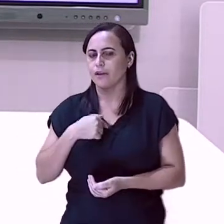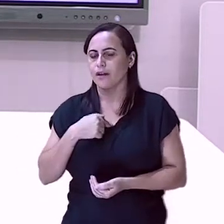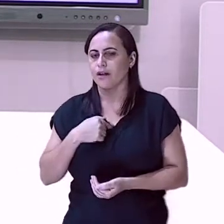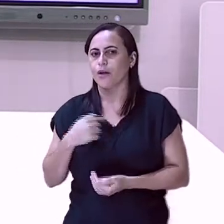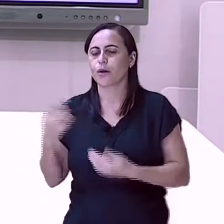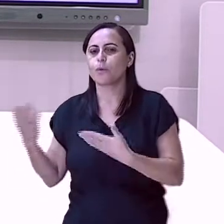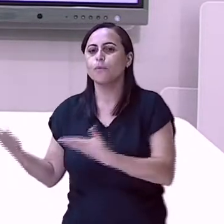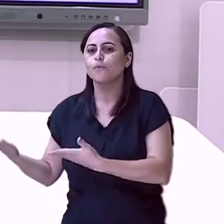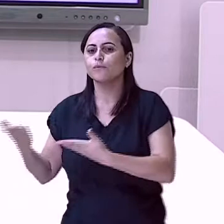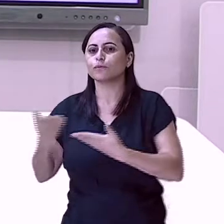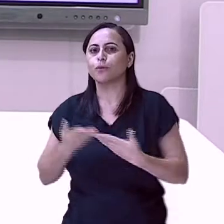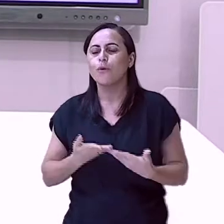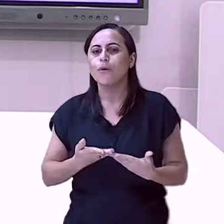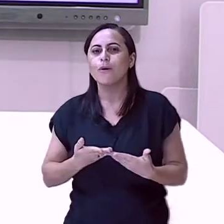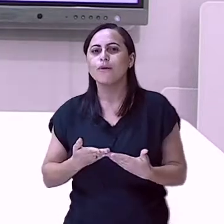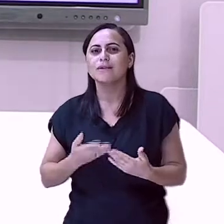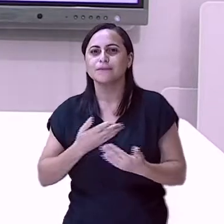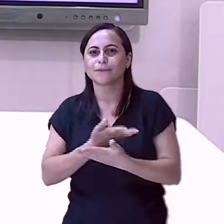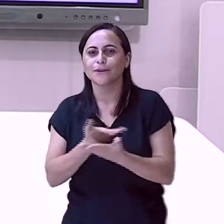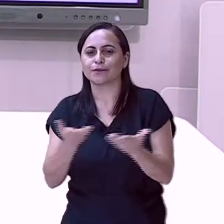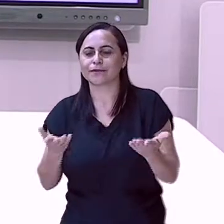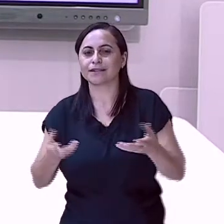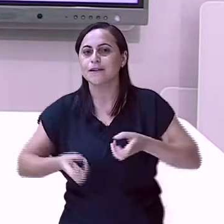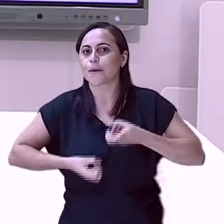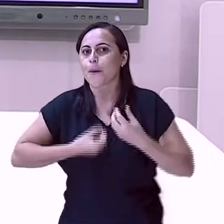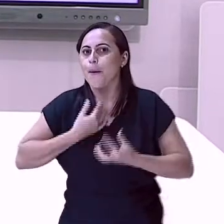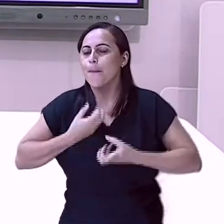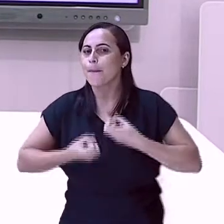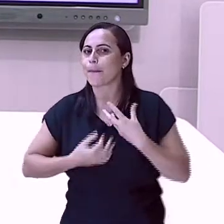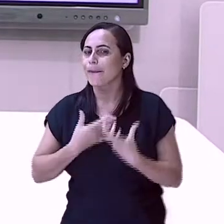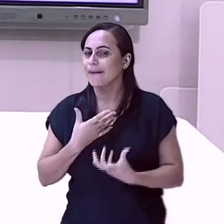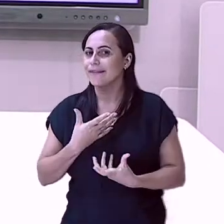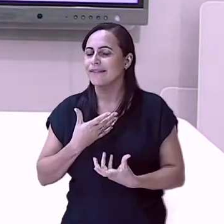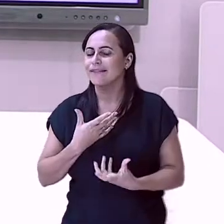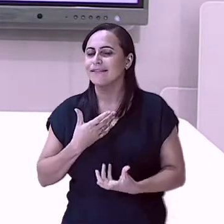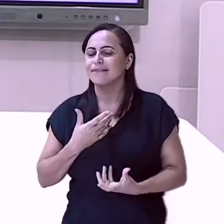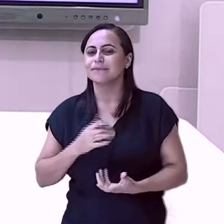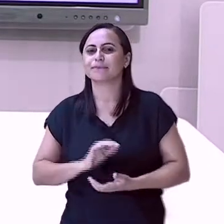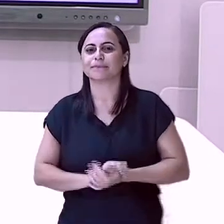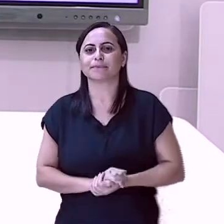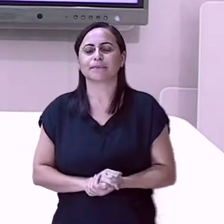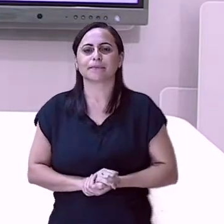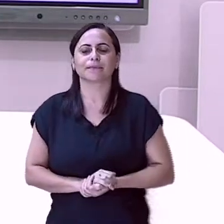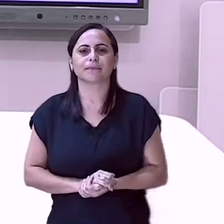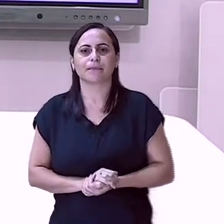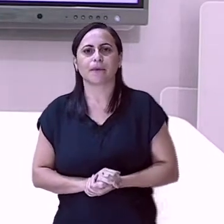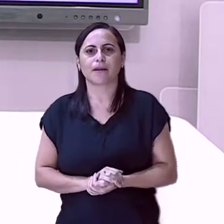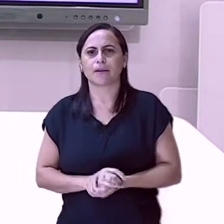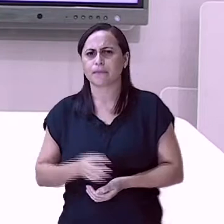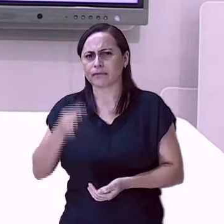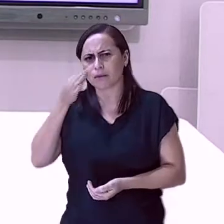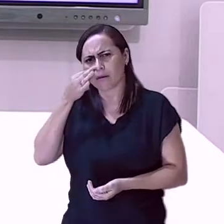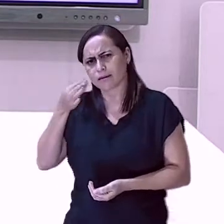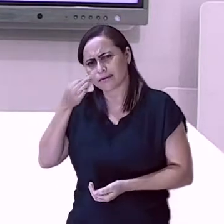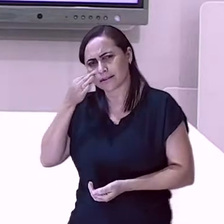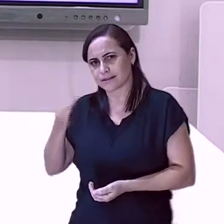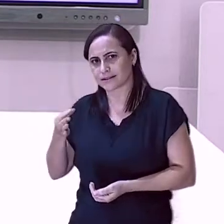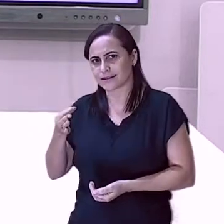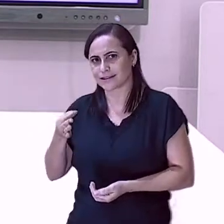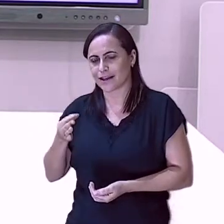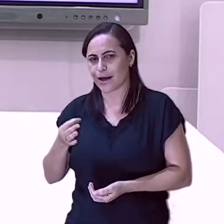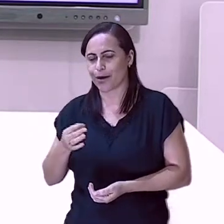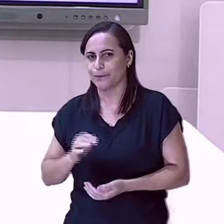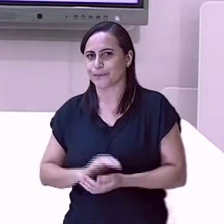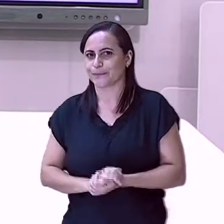do autor Marco Ramo. E vocês observem, prestem bastante atenção. Quem sabe vocês